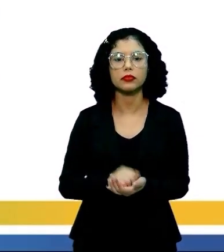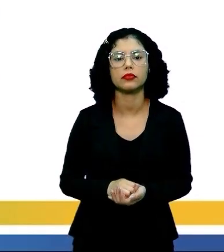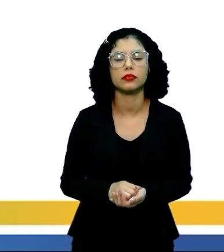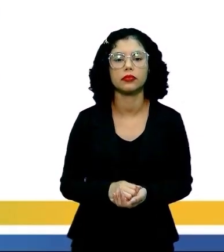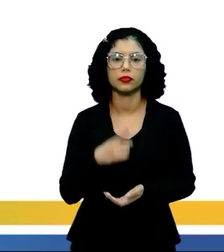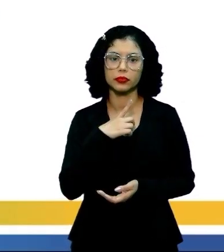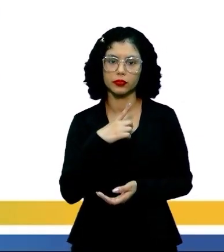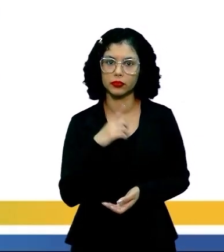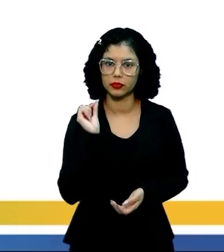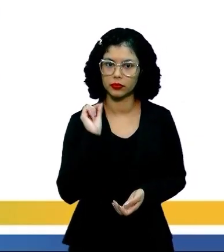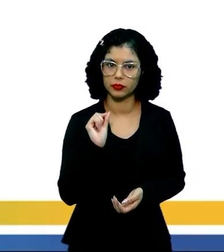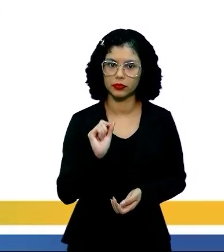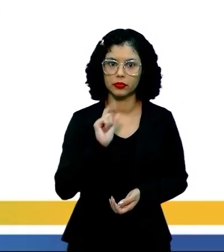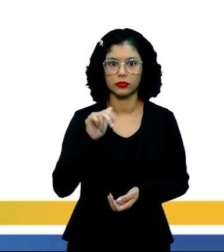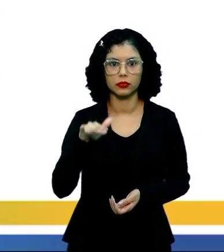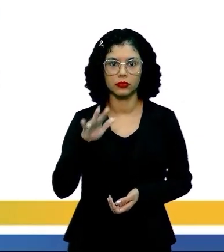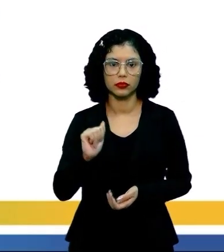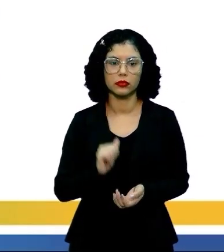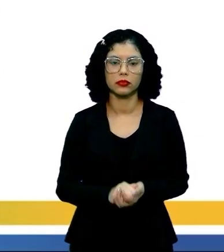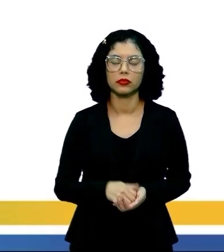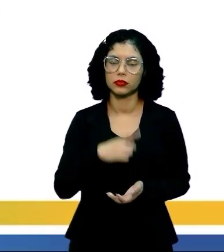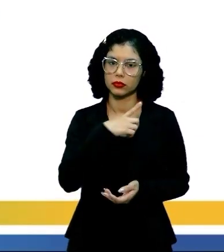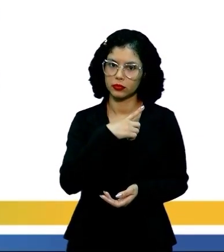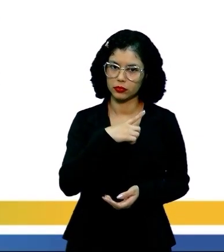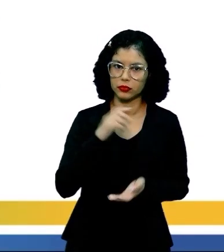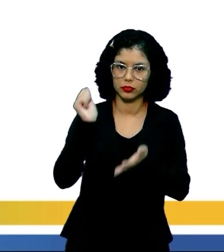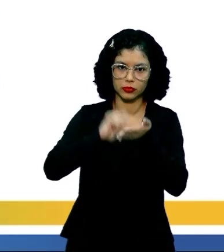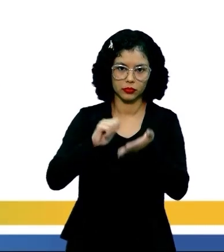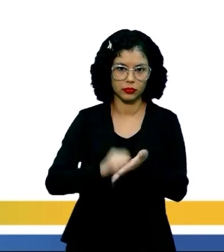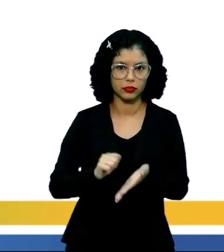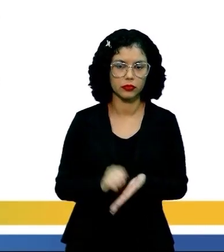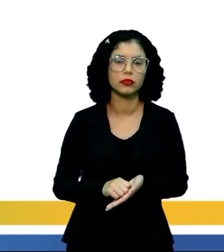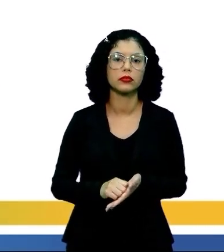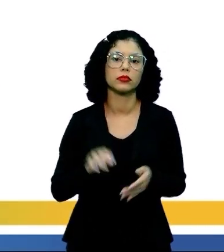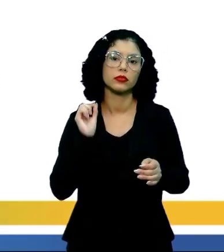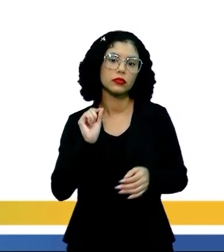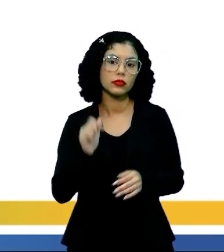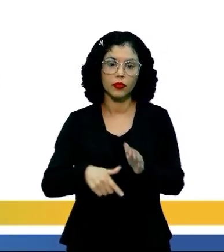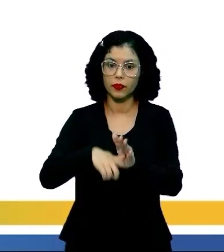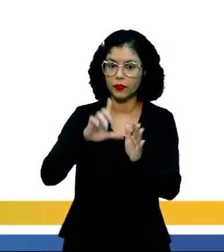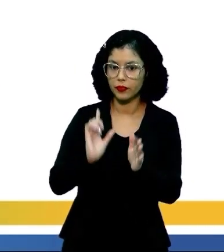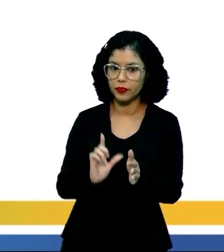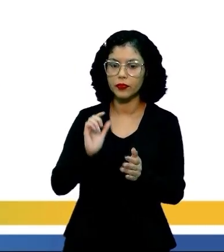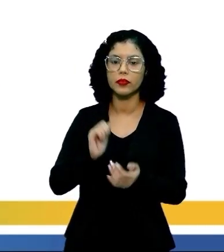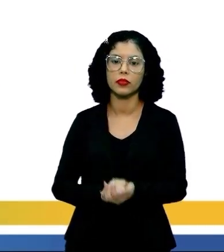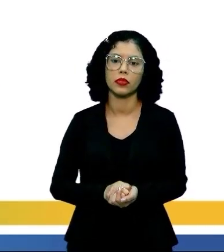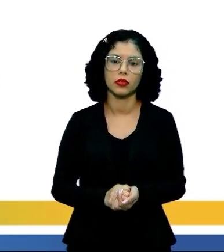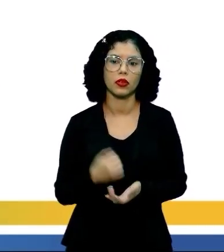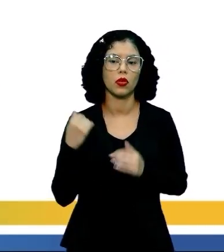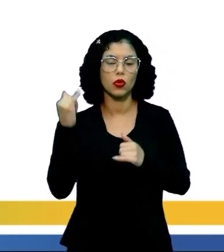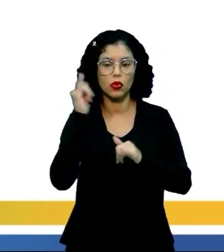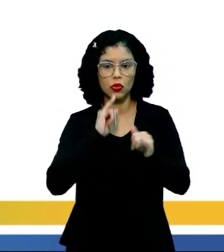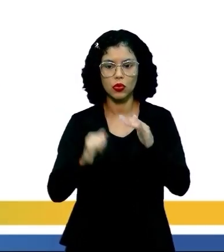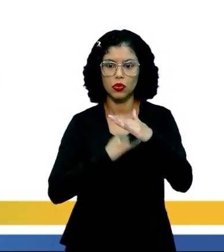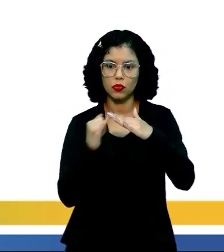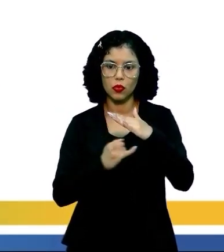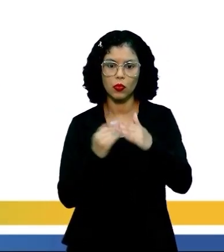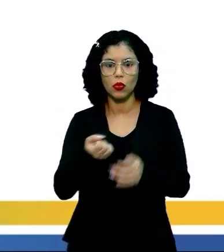Então eu tenho aí Lima Barreto. ele tem na sua escrita uma linguagem anti-acadêmica, informal,